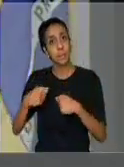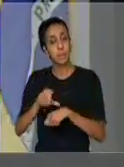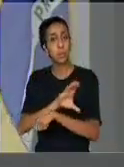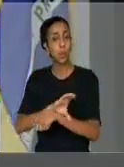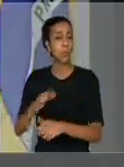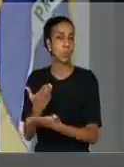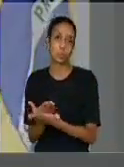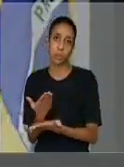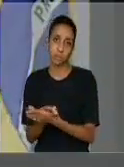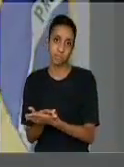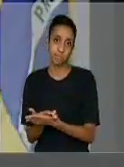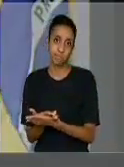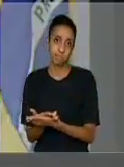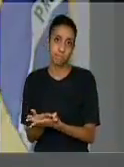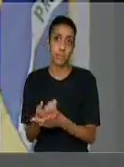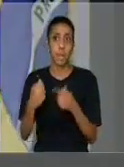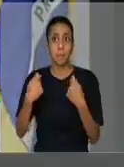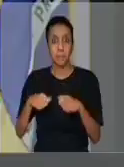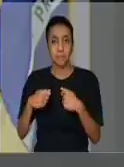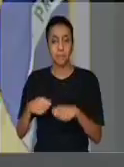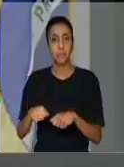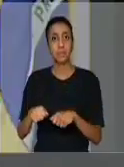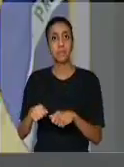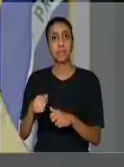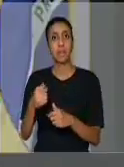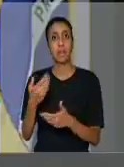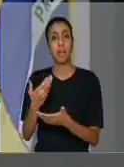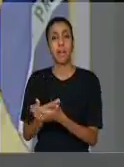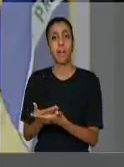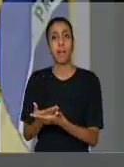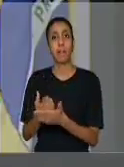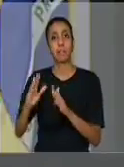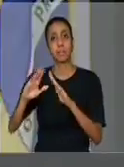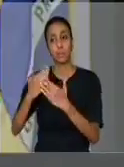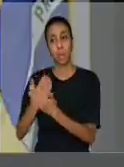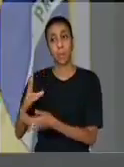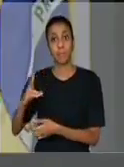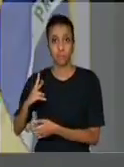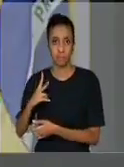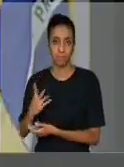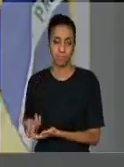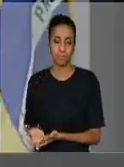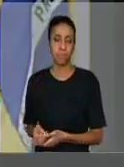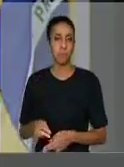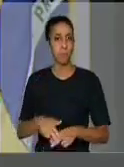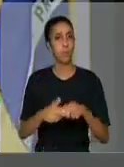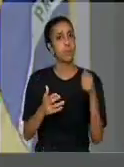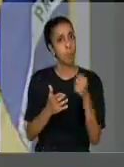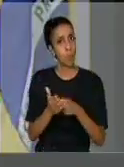novo curso, ele tem que ir para uma escola privada. Por isso, essa reivindicação